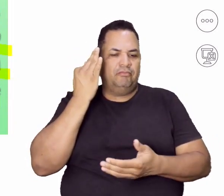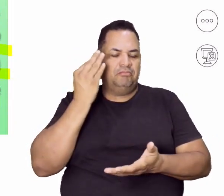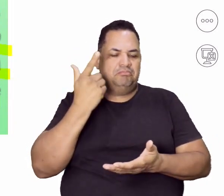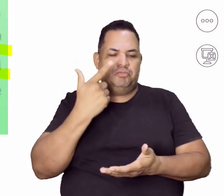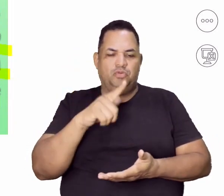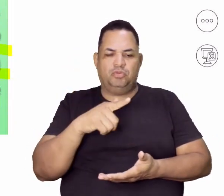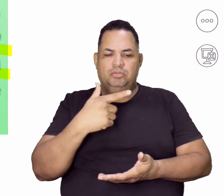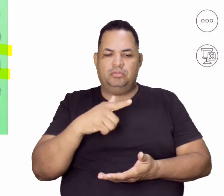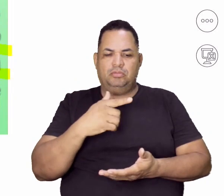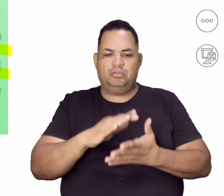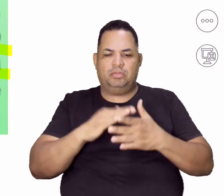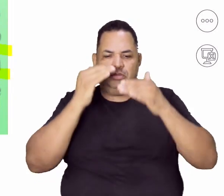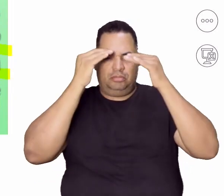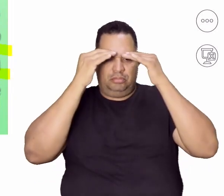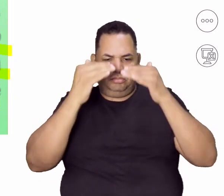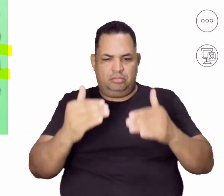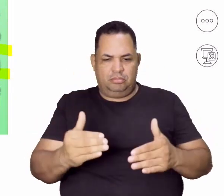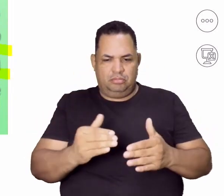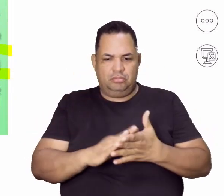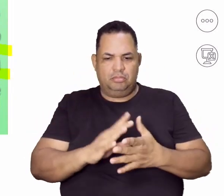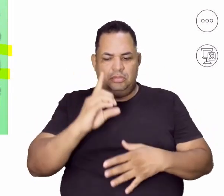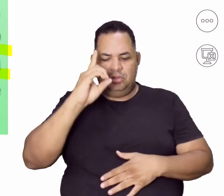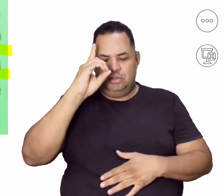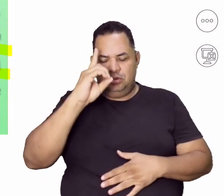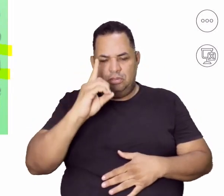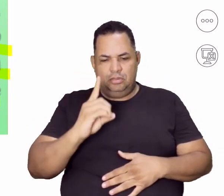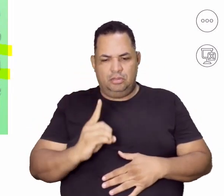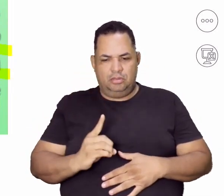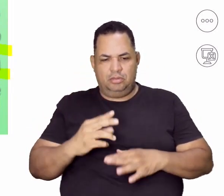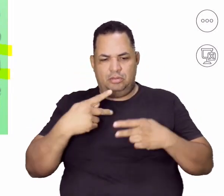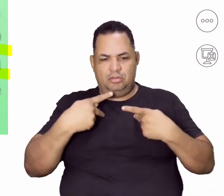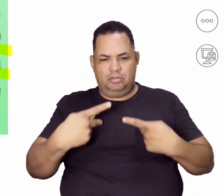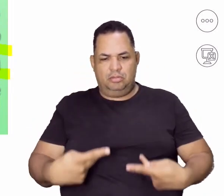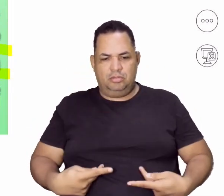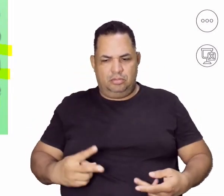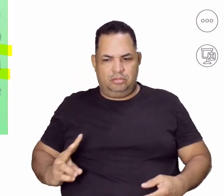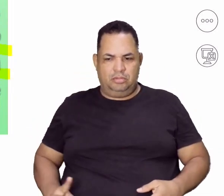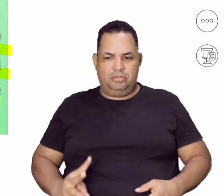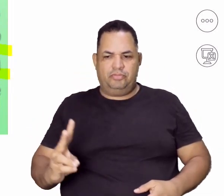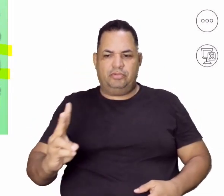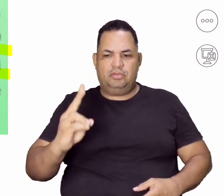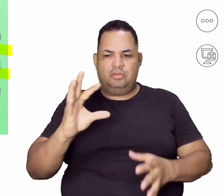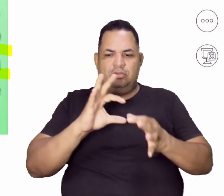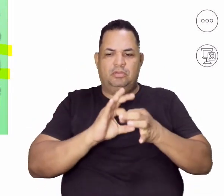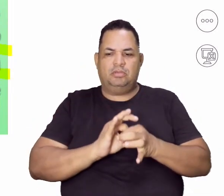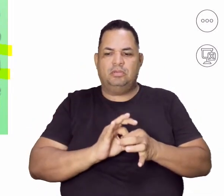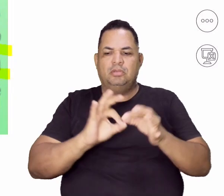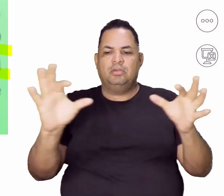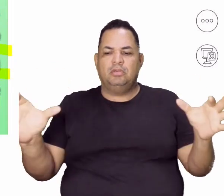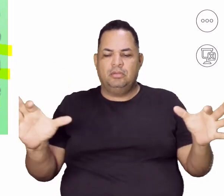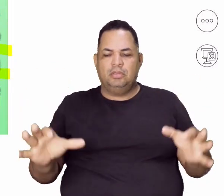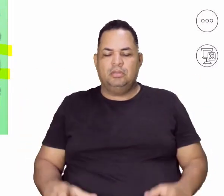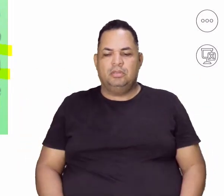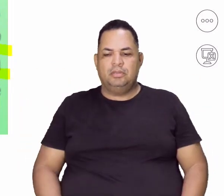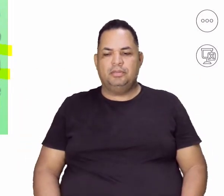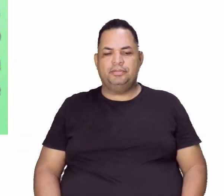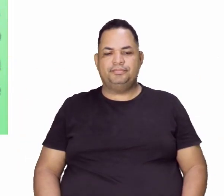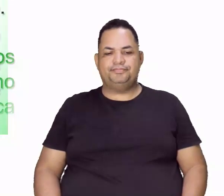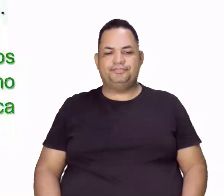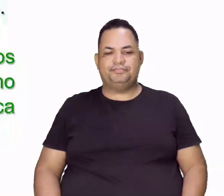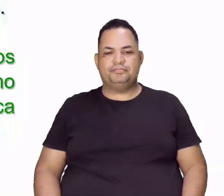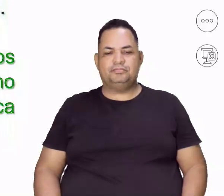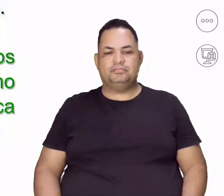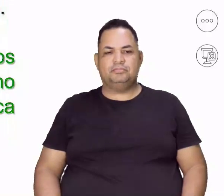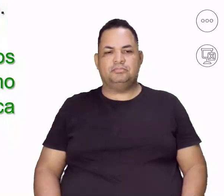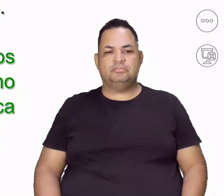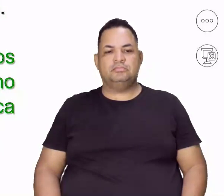democráticos. Dentro dessa habilidade, que é algo maior aí, agora a gente vai afunilar um pouco mais para a nossa aula. E aí o